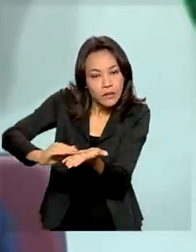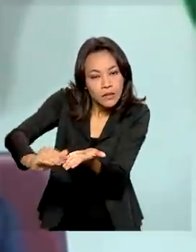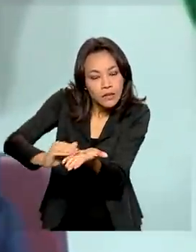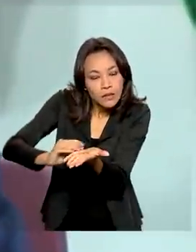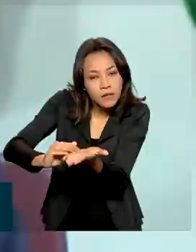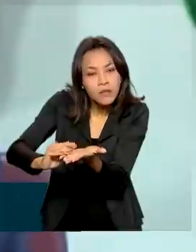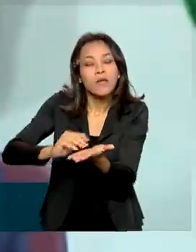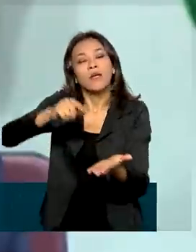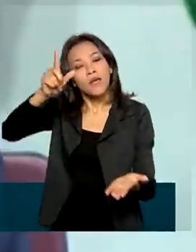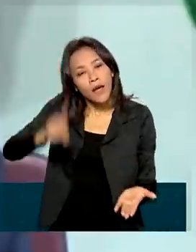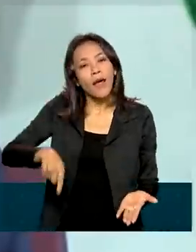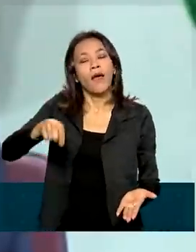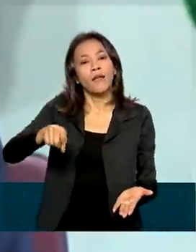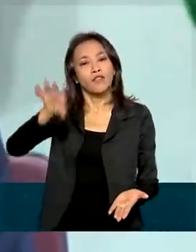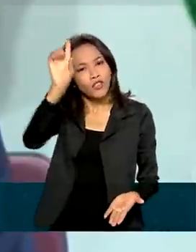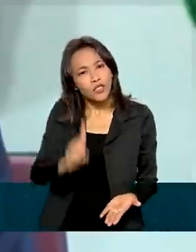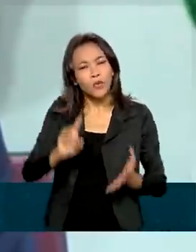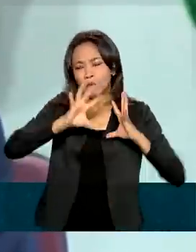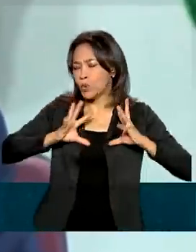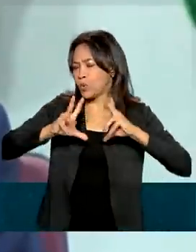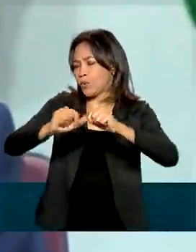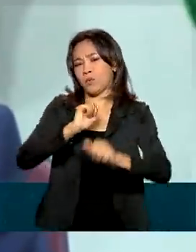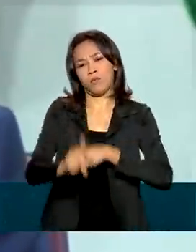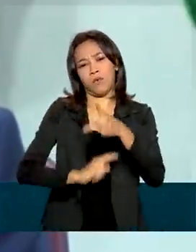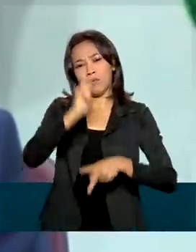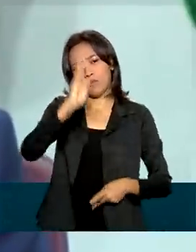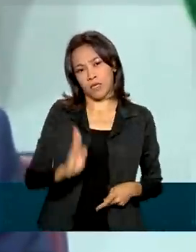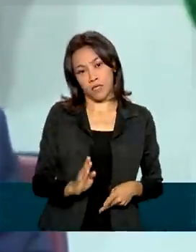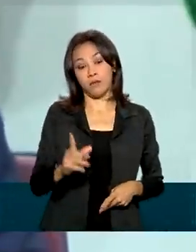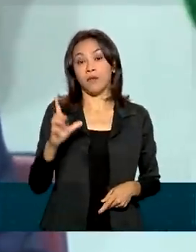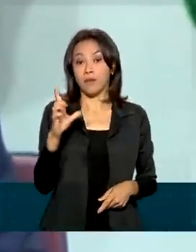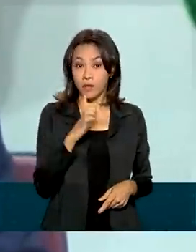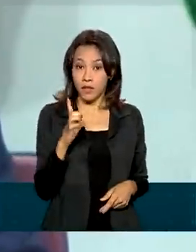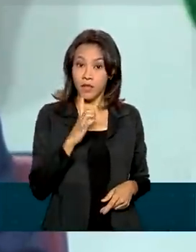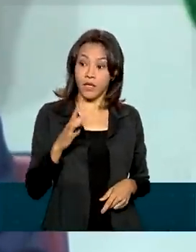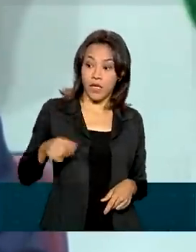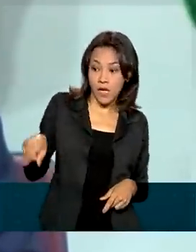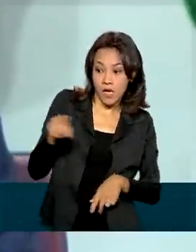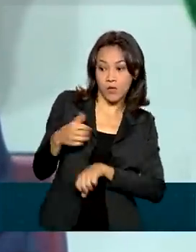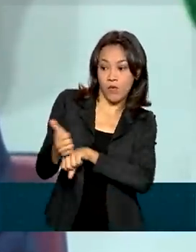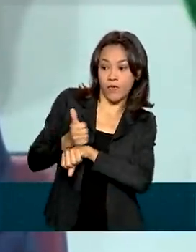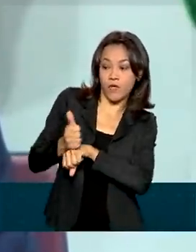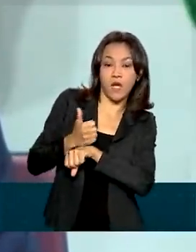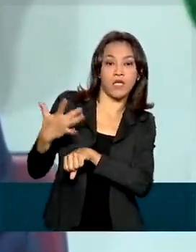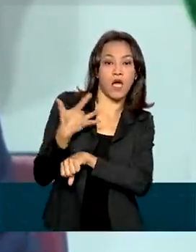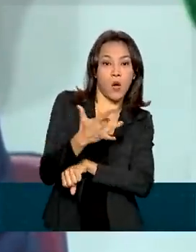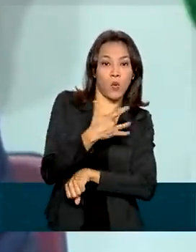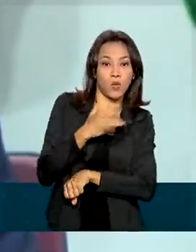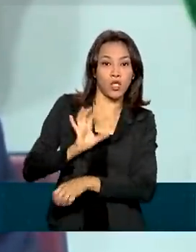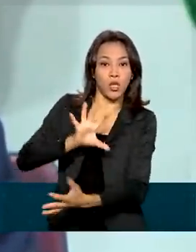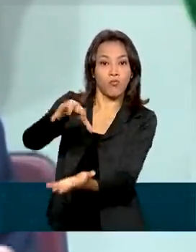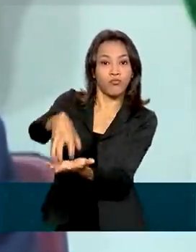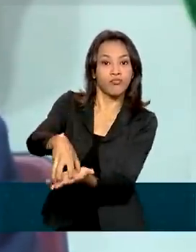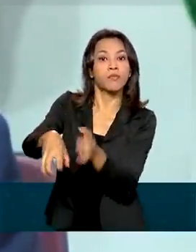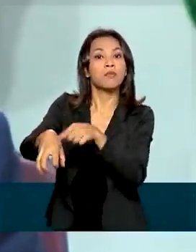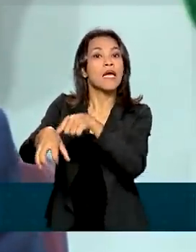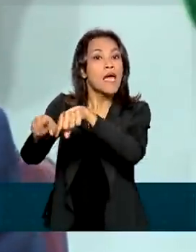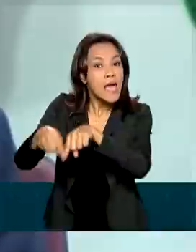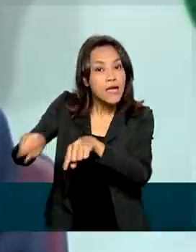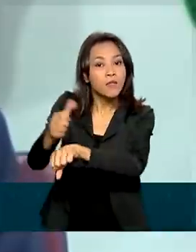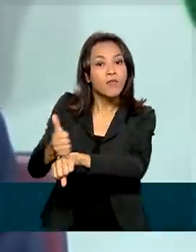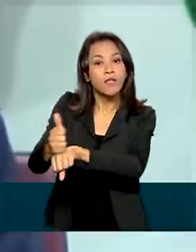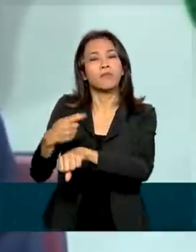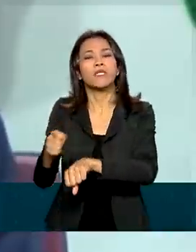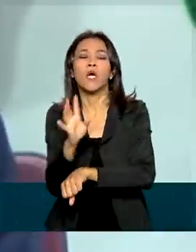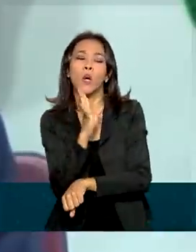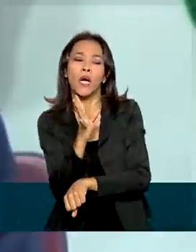mas há peculiaridades que aqueles profissionais de saúde que estão nas unidades básicas de saúde, eles têm que conhecer de